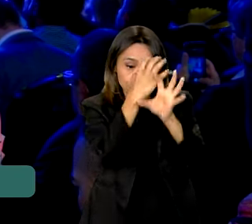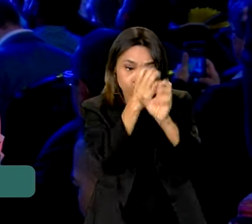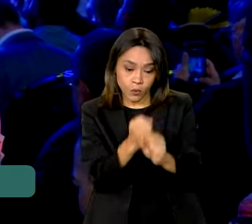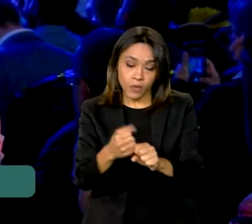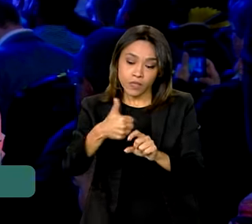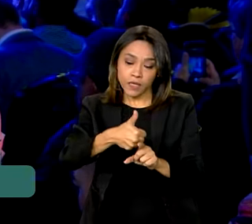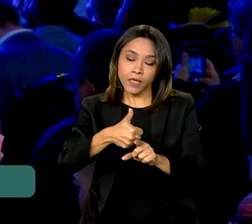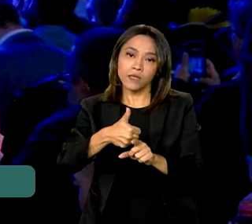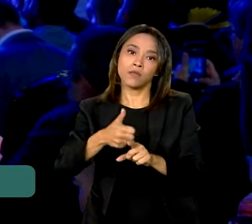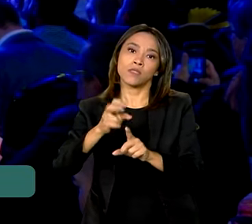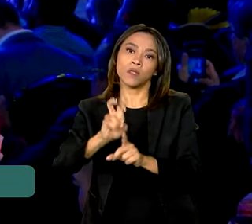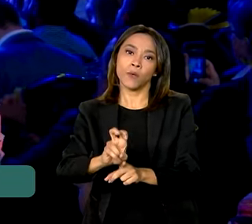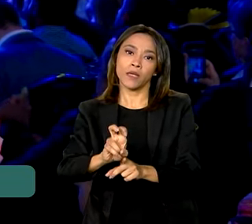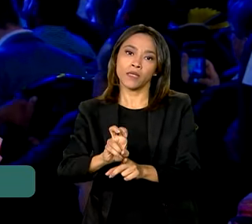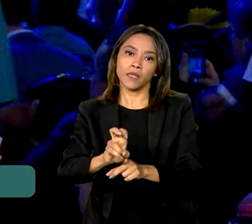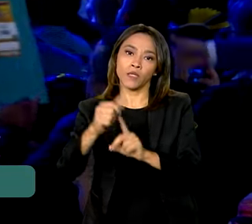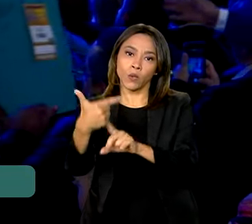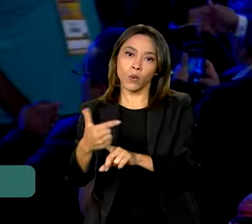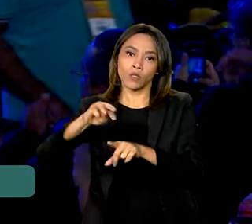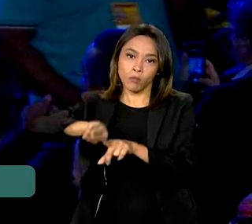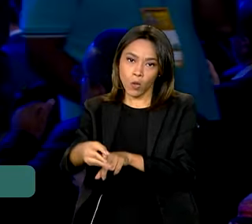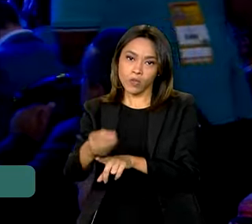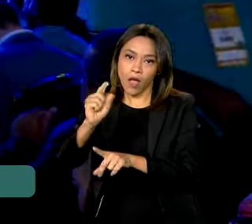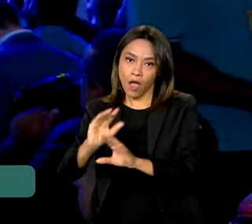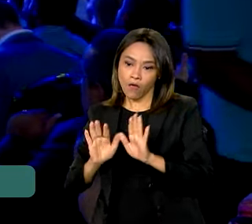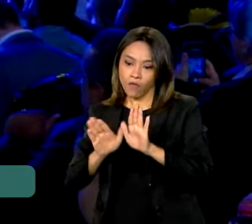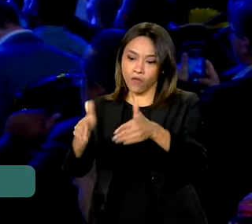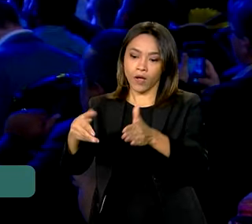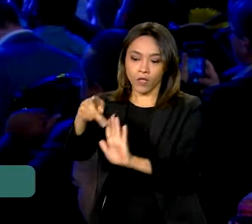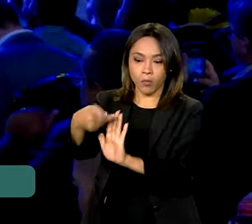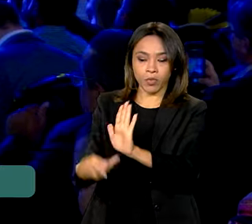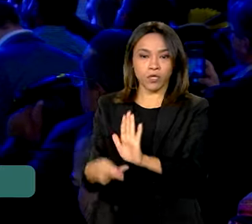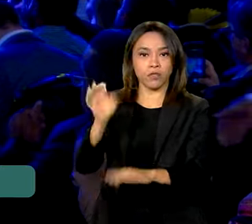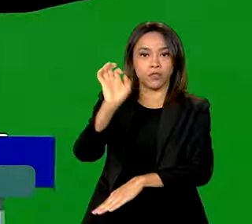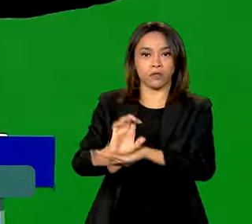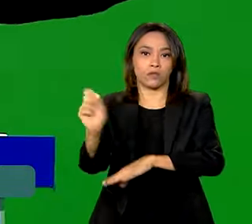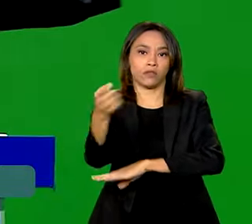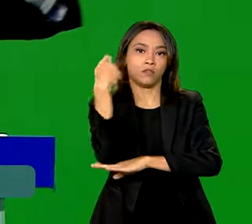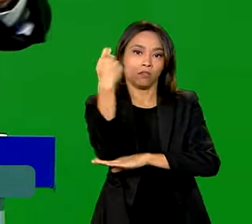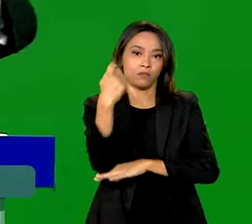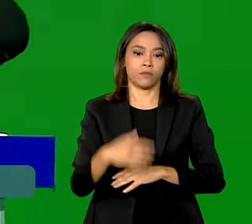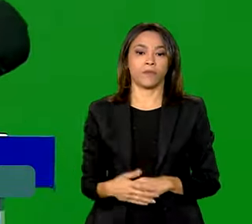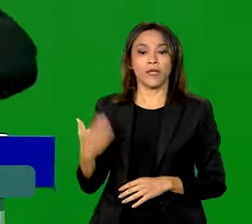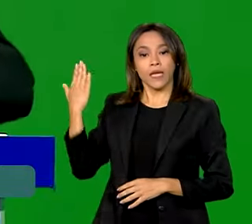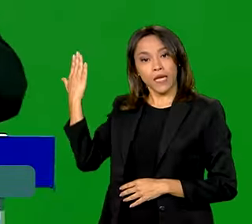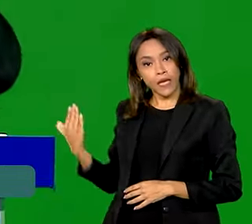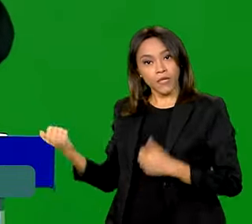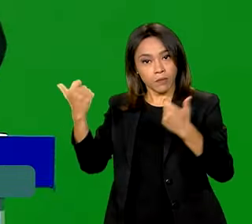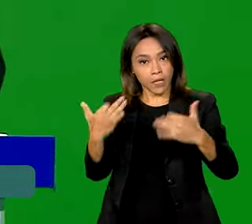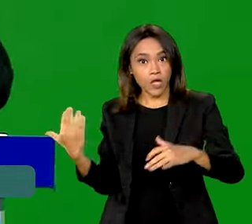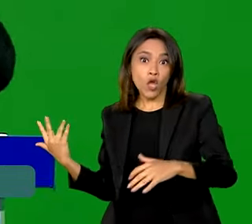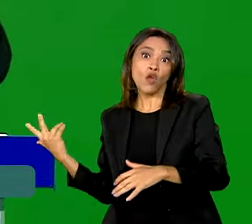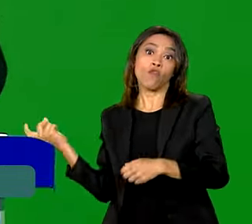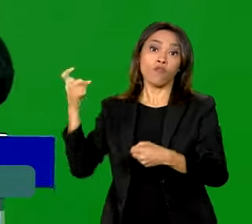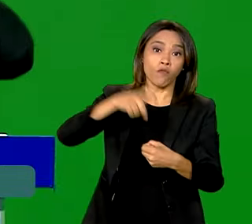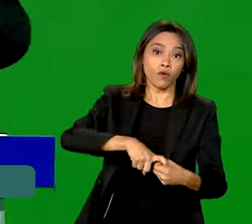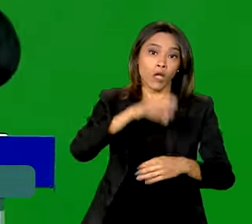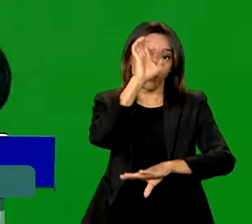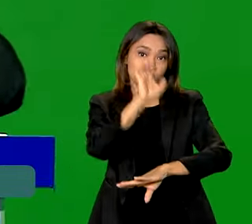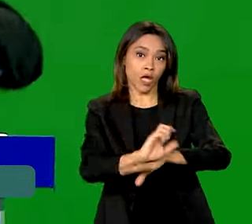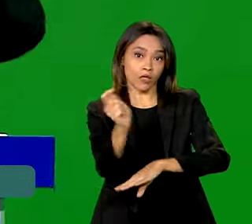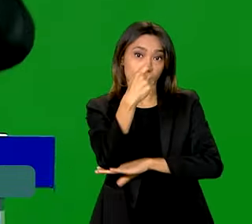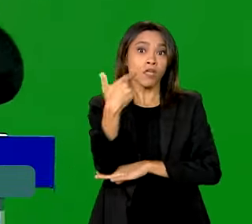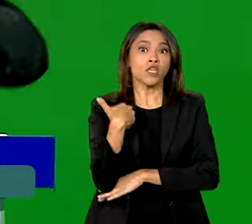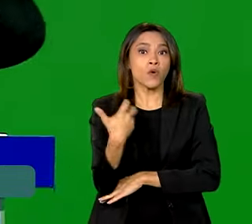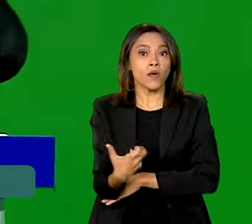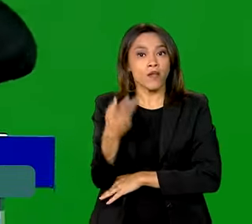152 milhões irão para projeto no Rio Grande do Sul. Eu vou voltar ao Rio Grande do Sul e quero visitar a